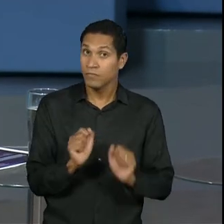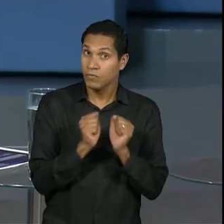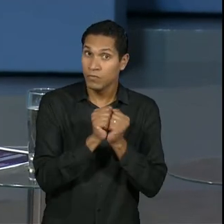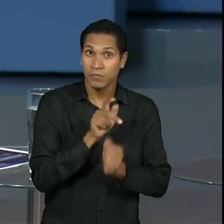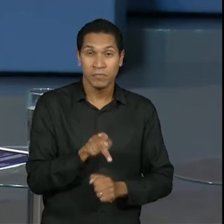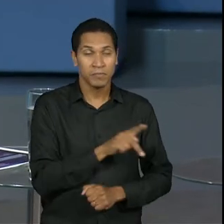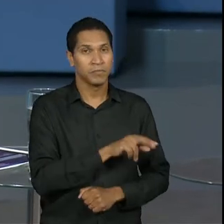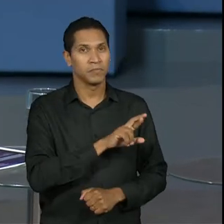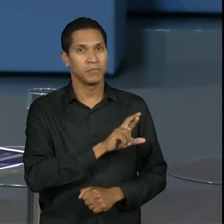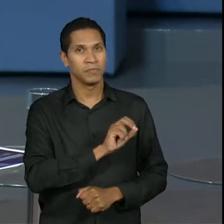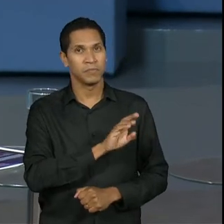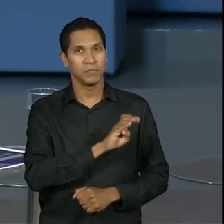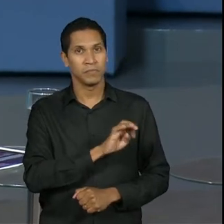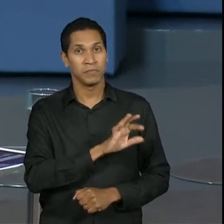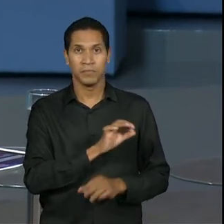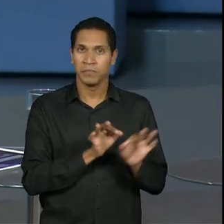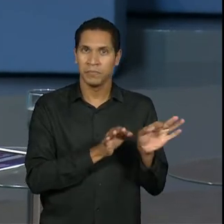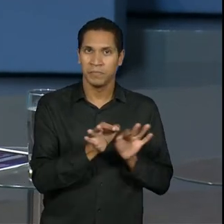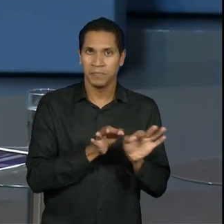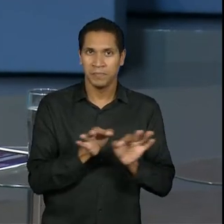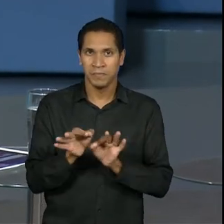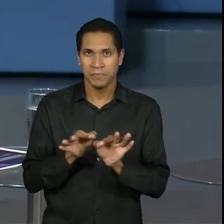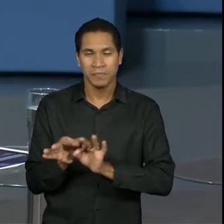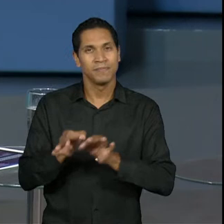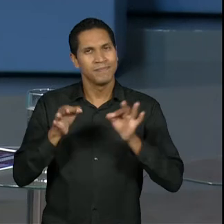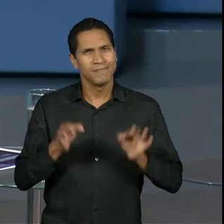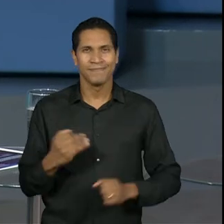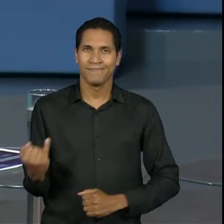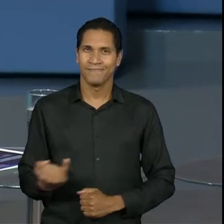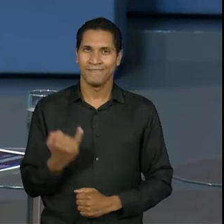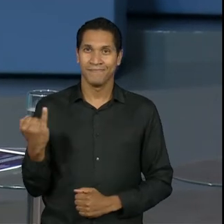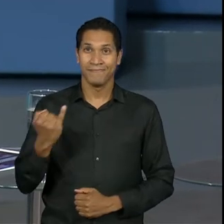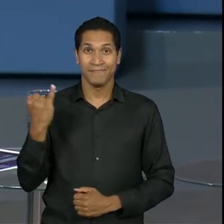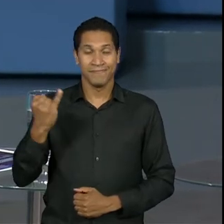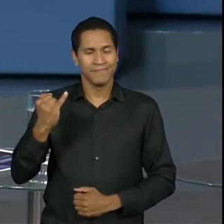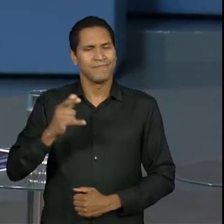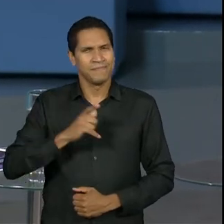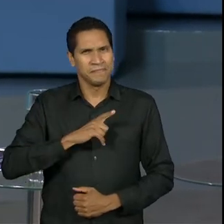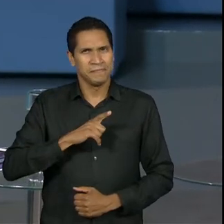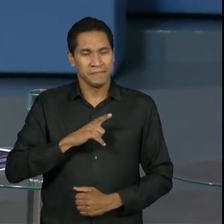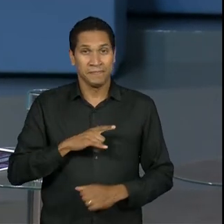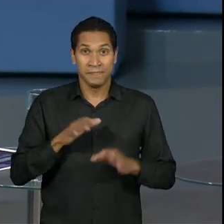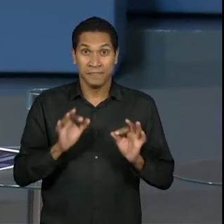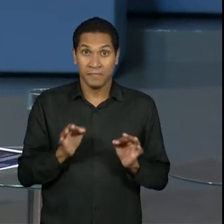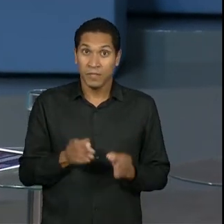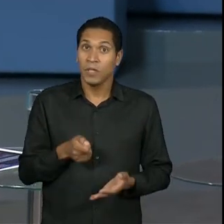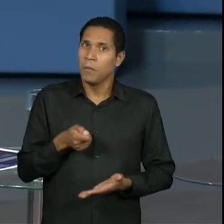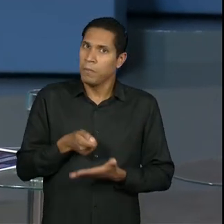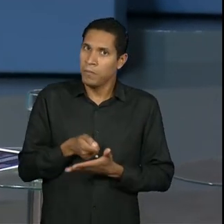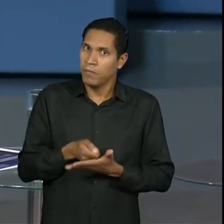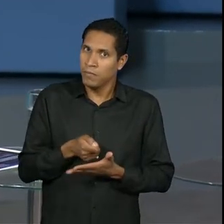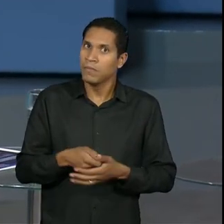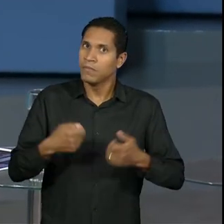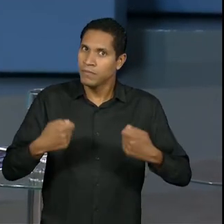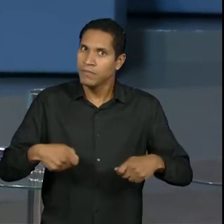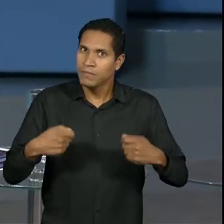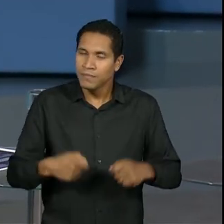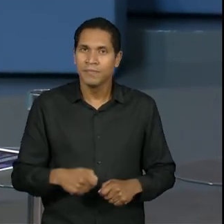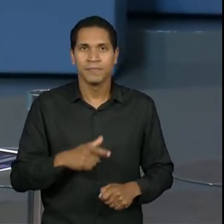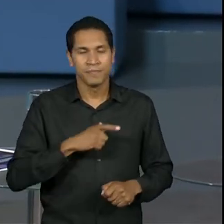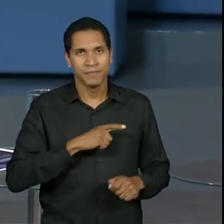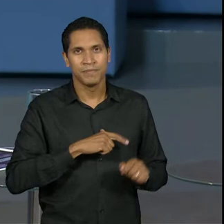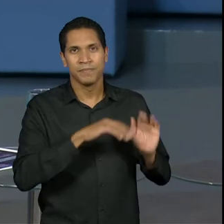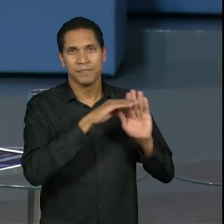organizaram essas atividades que são importantes, essenciais e obrigatórias para o